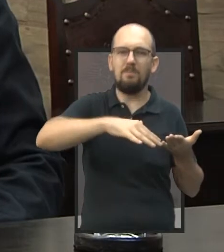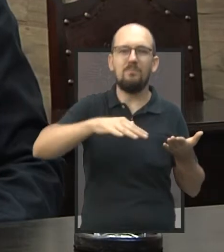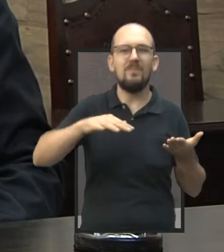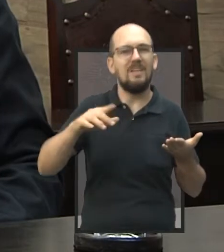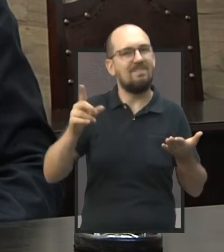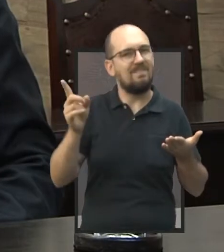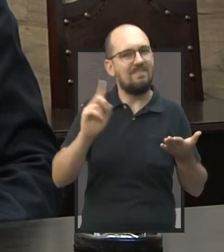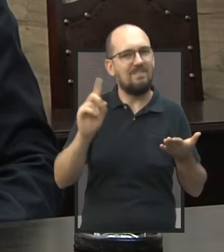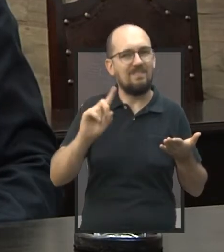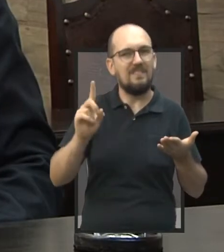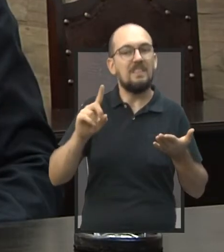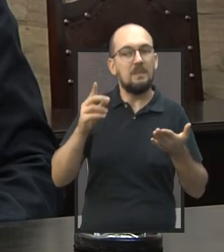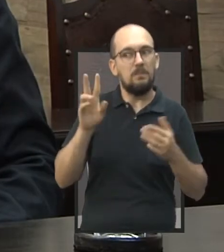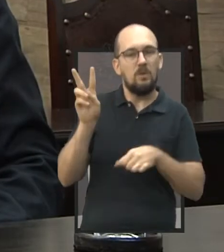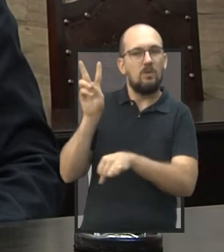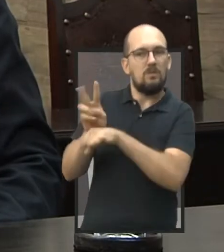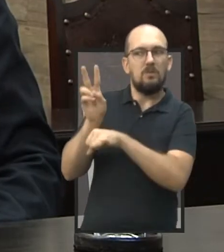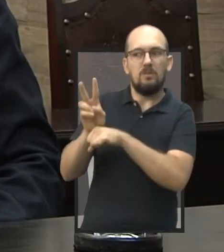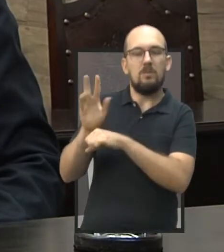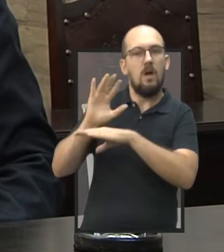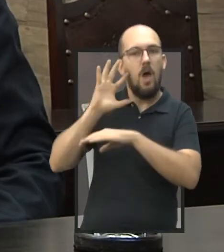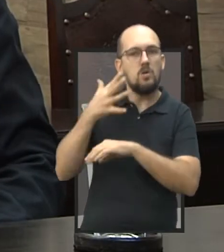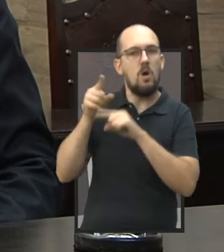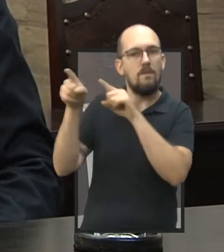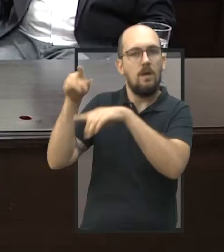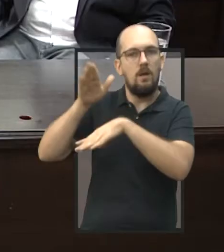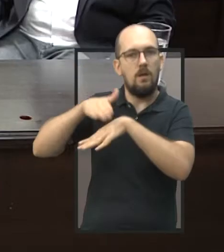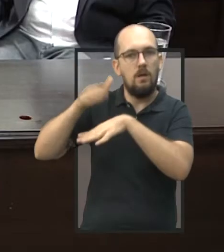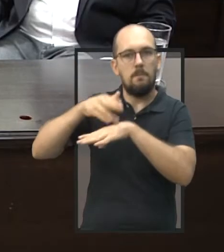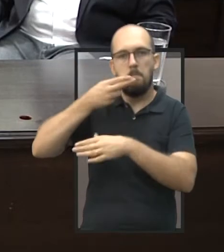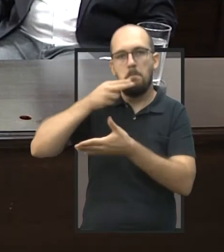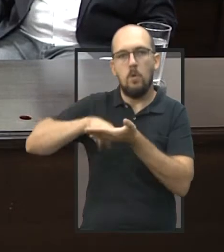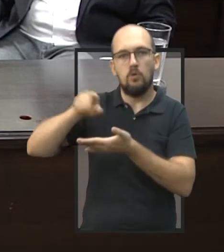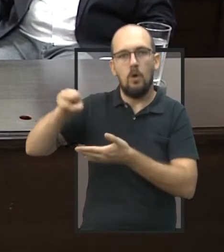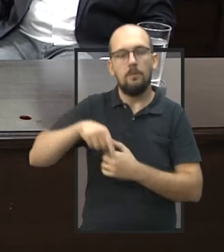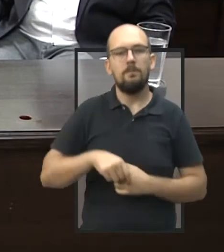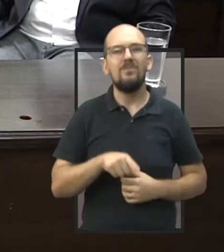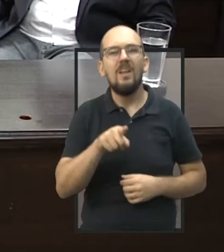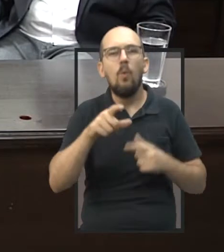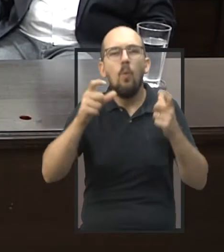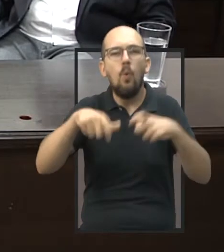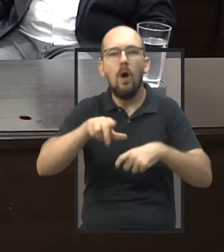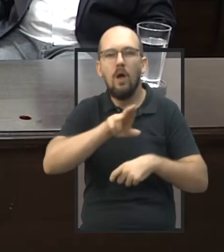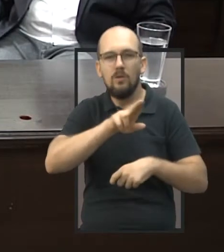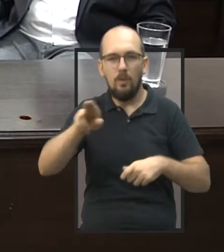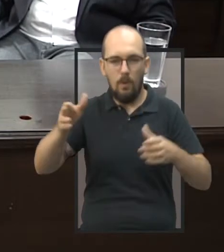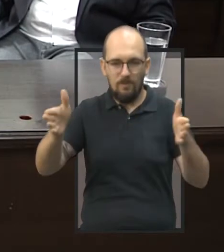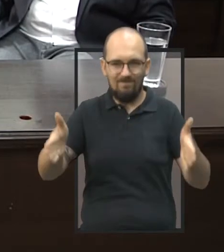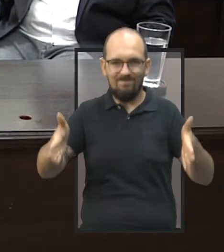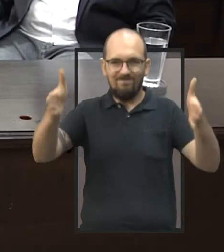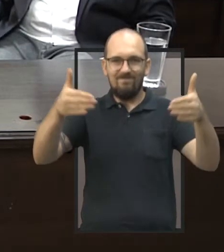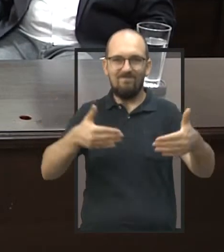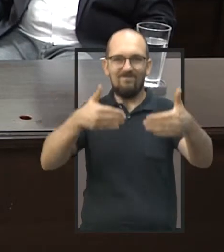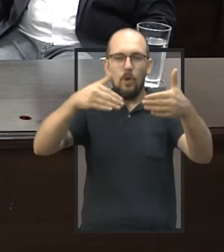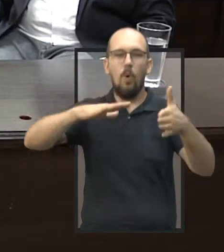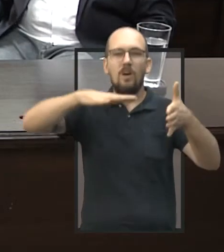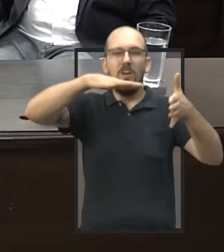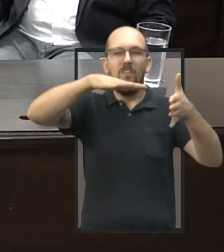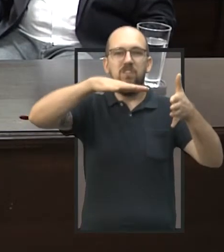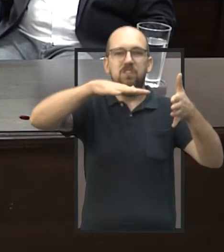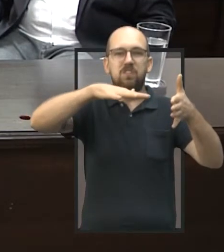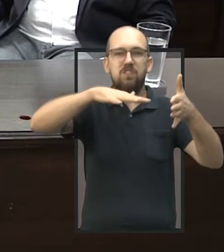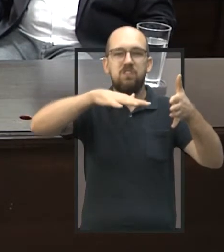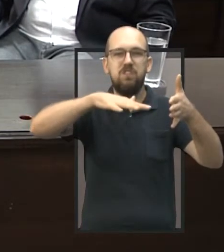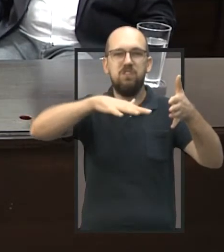preocupação da cheia do rio aqui que acaba afetando nossos munícipes. E ali no local é um tanque de decantação de esgoto, é isso, Luizinho?